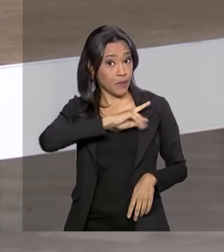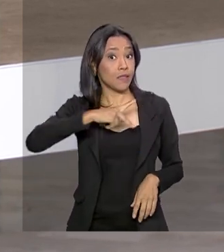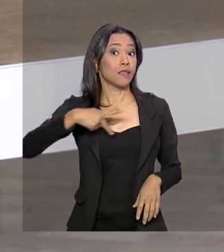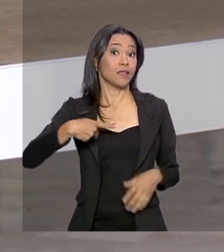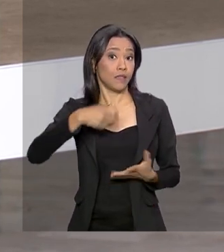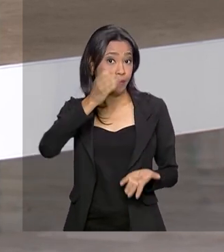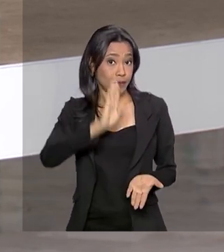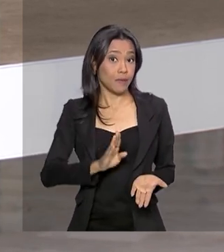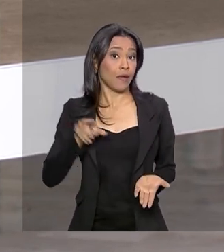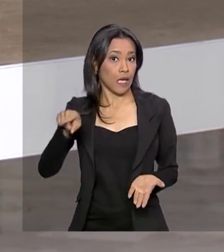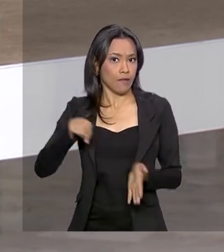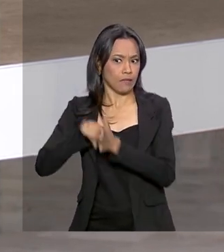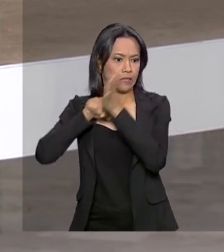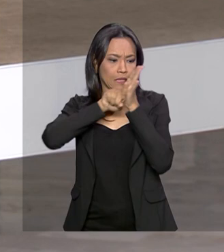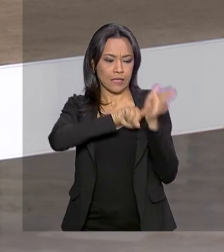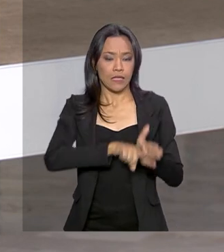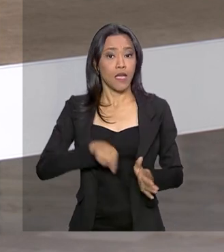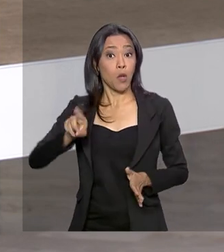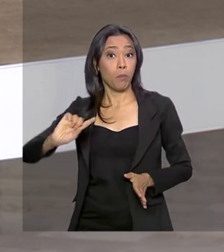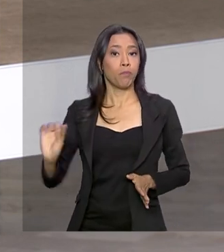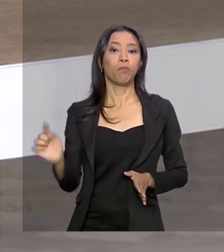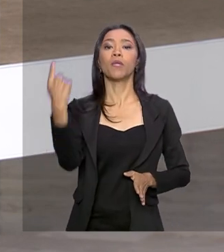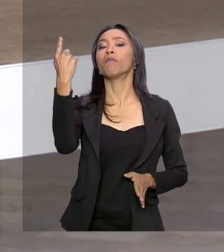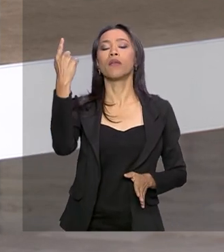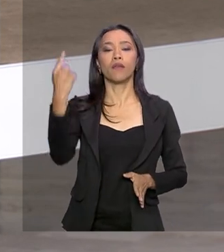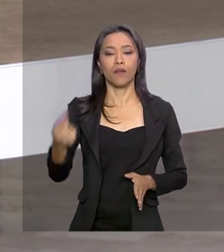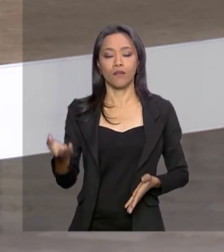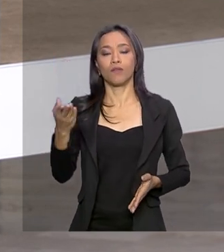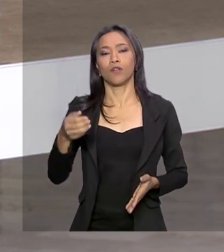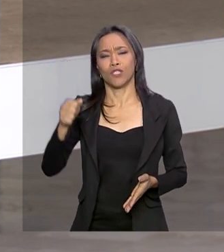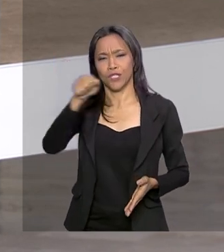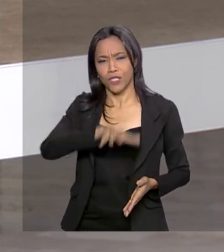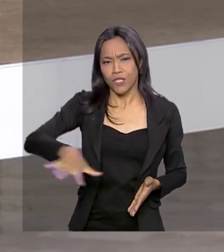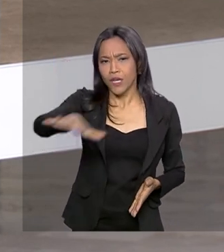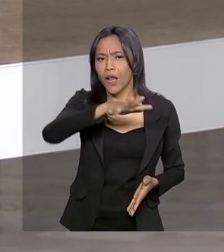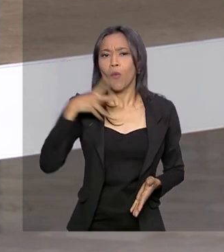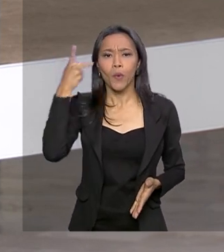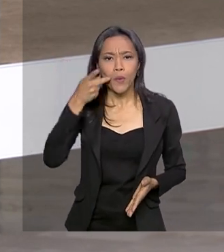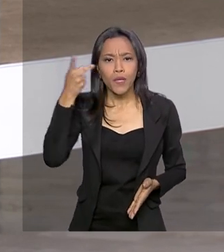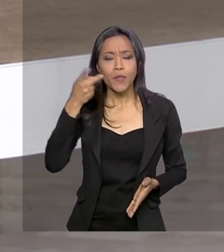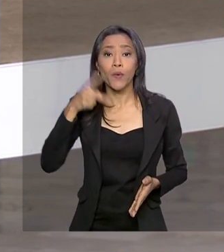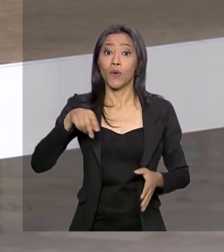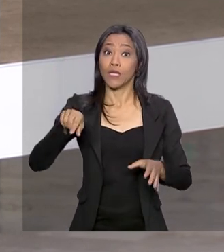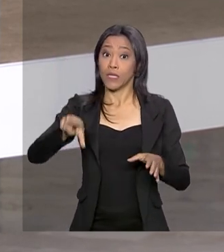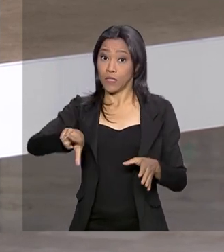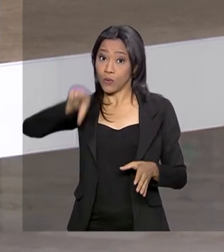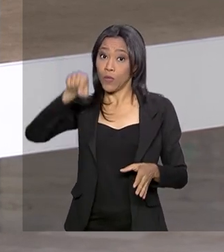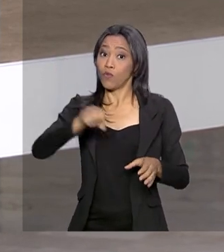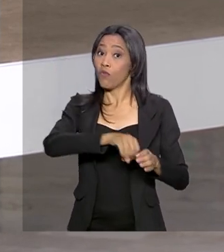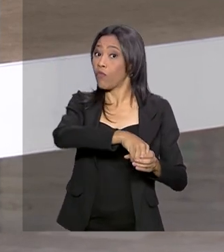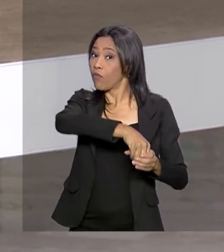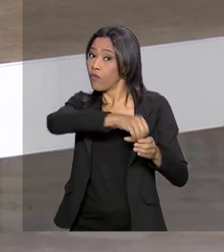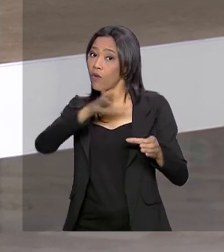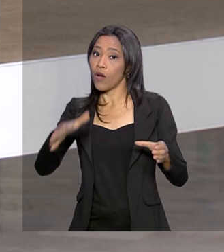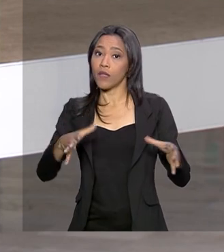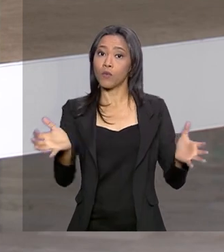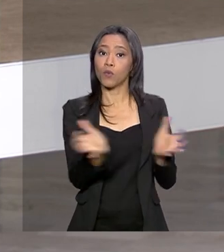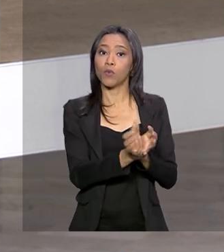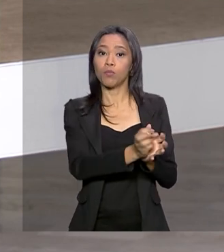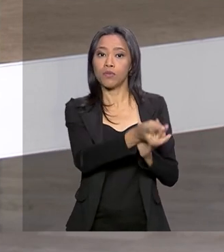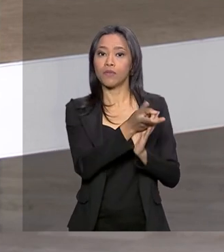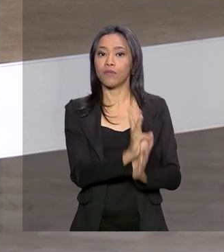Augusto Aras é o primeiro Procurador-Geral da República eleito fora da lista tríplice da